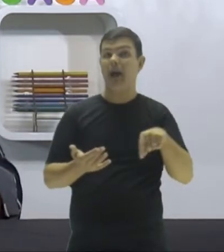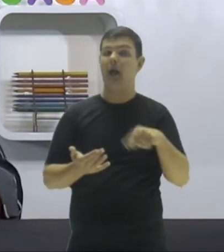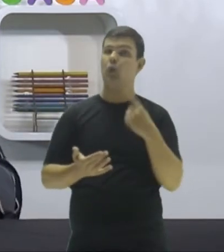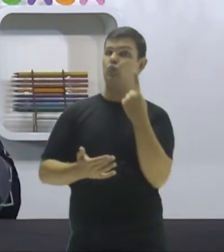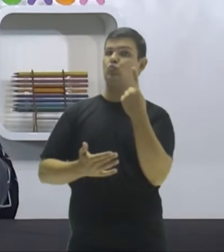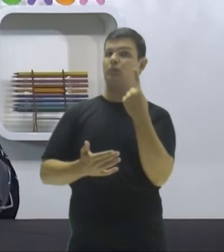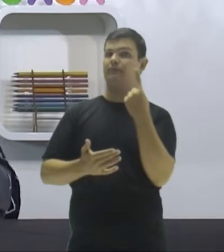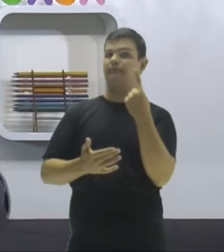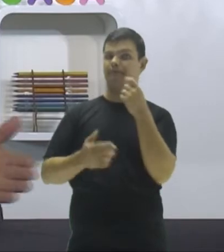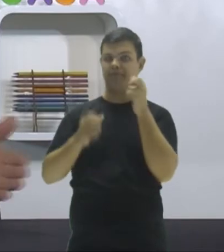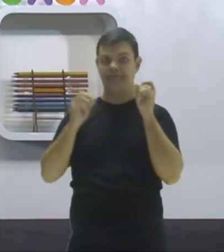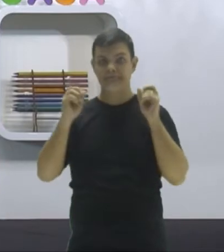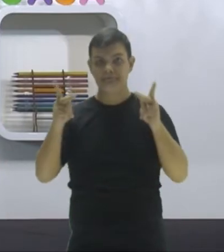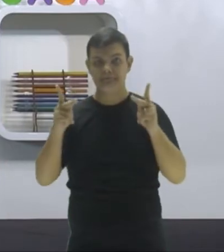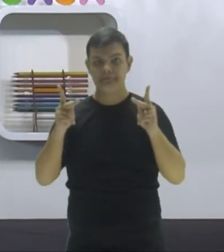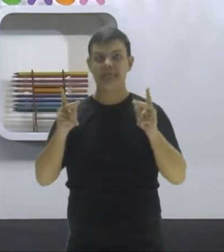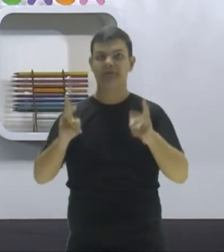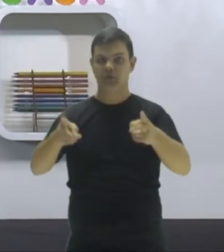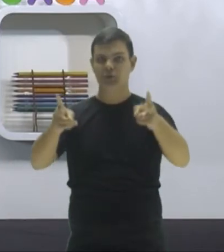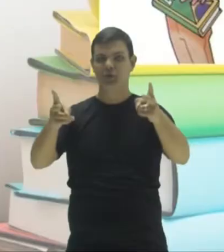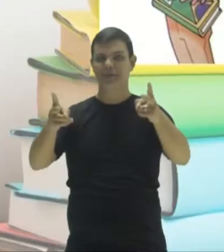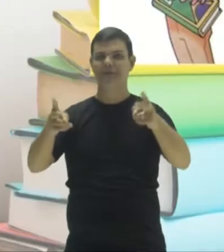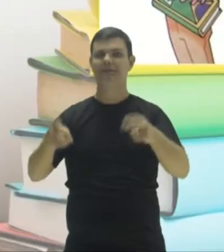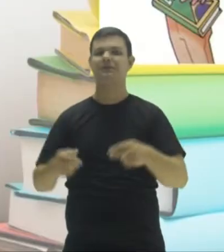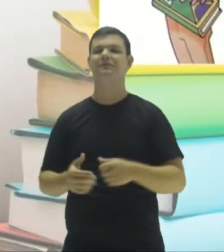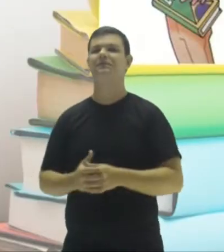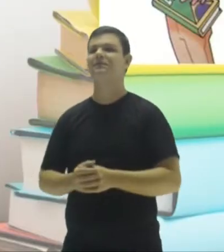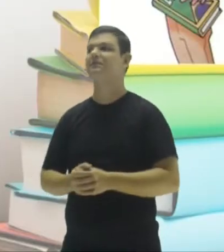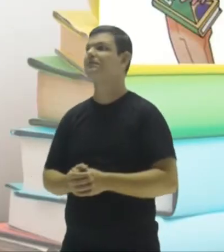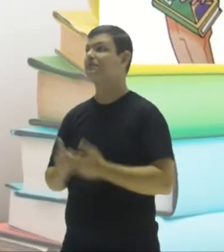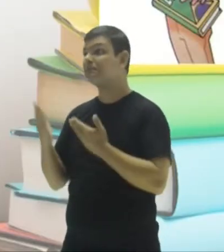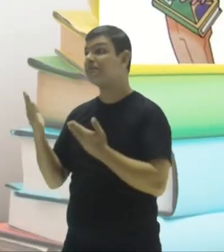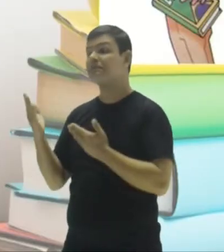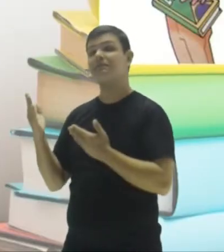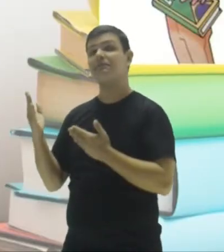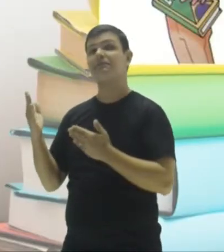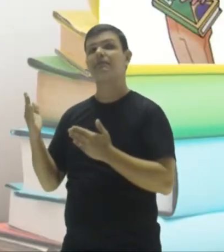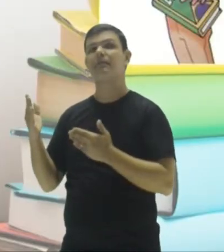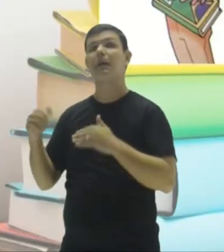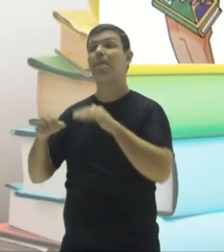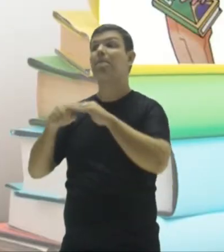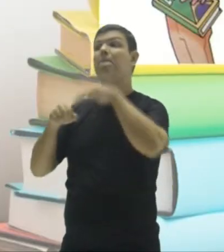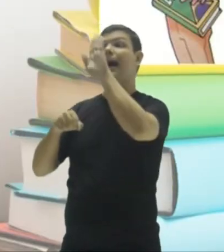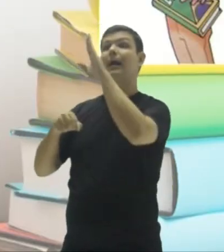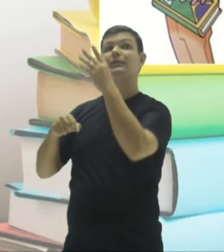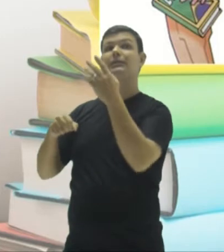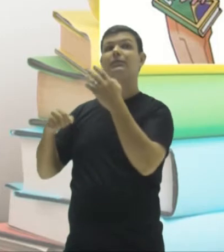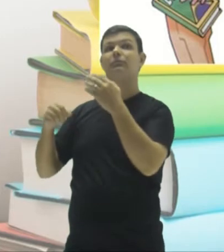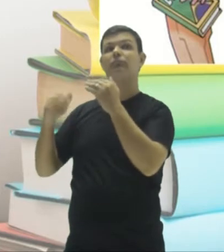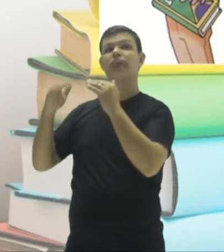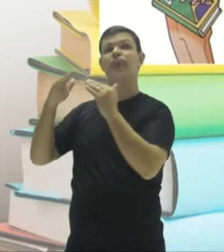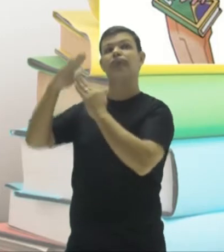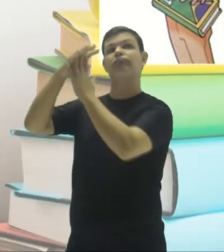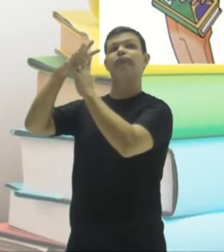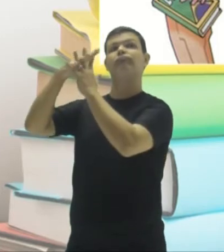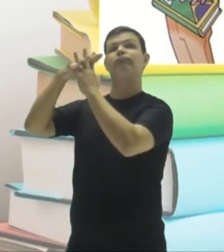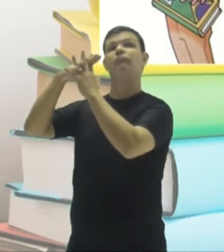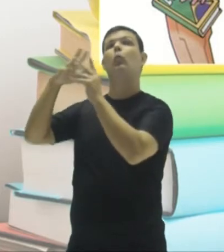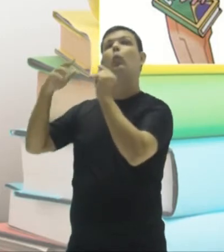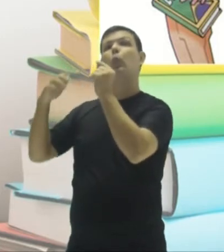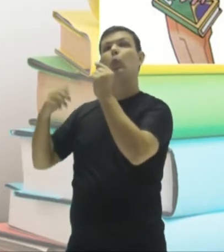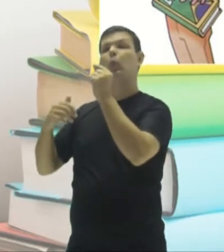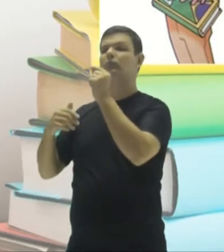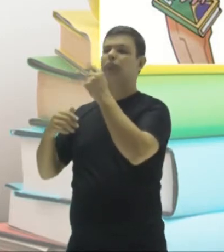é um, tá ok? Vamos continuar lá, pessoal. Olha aí. O máximo divisor comum de um número.